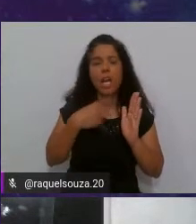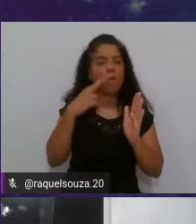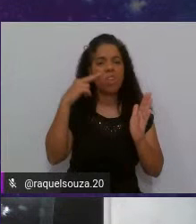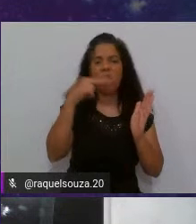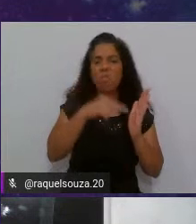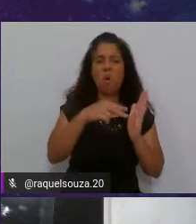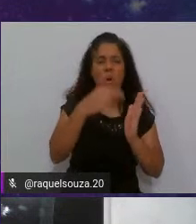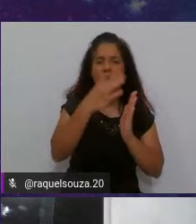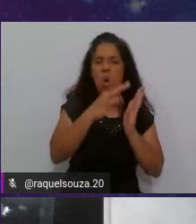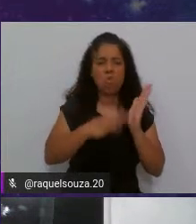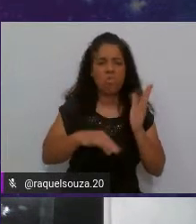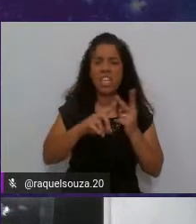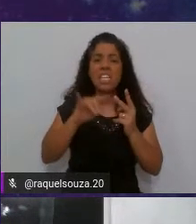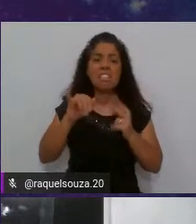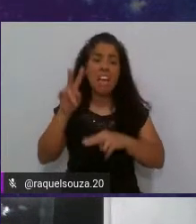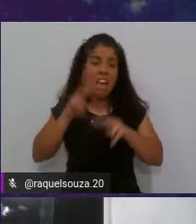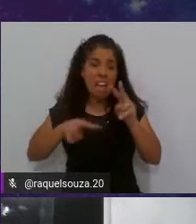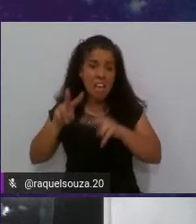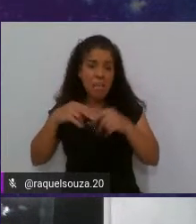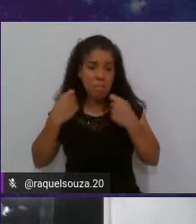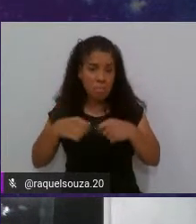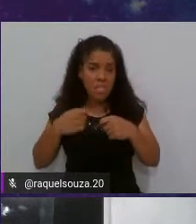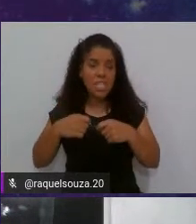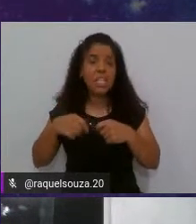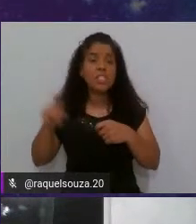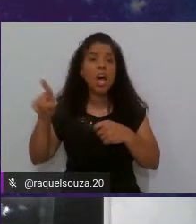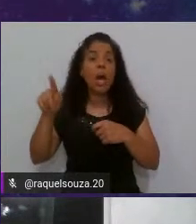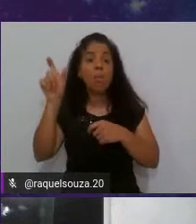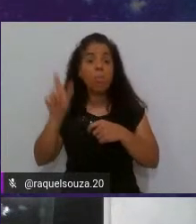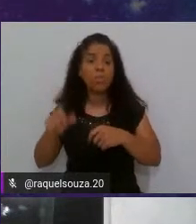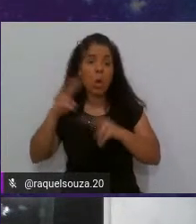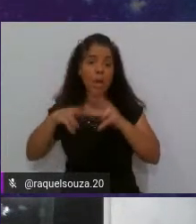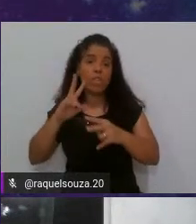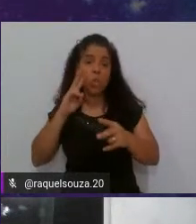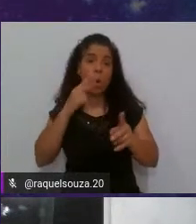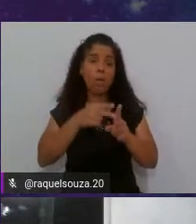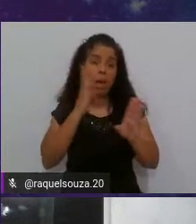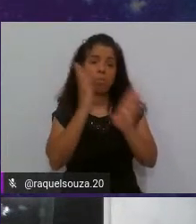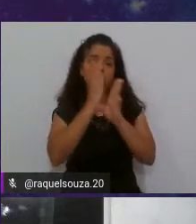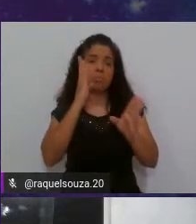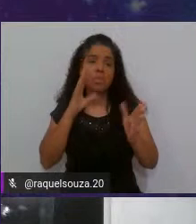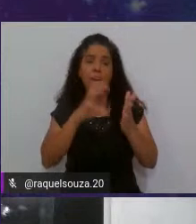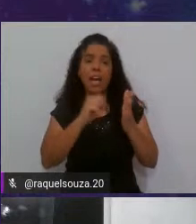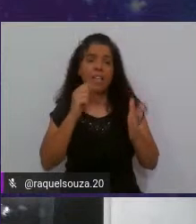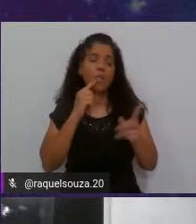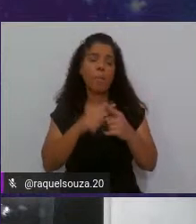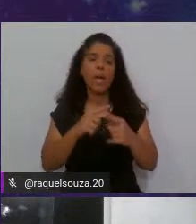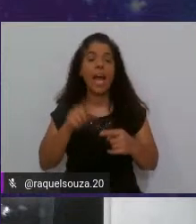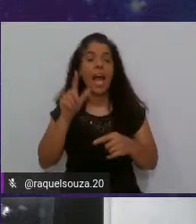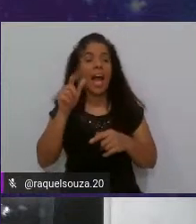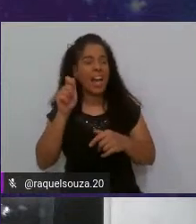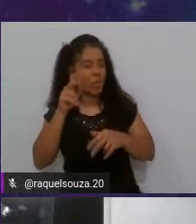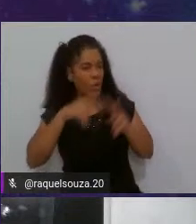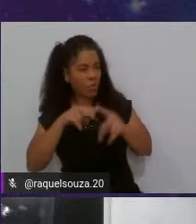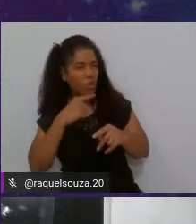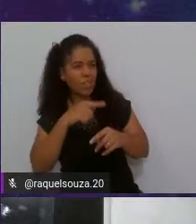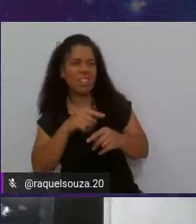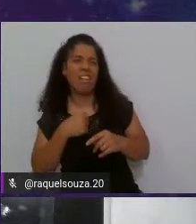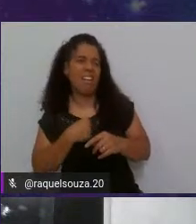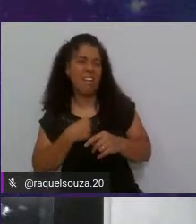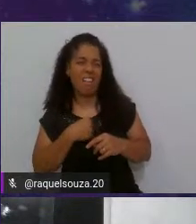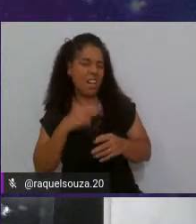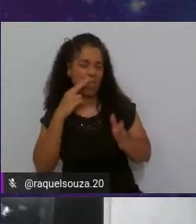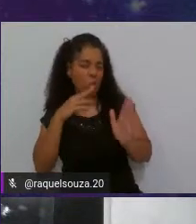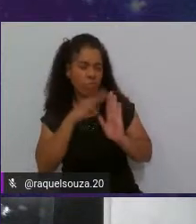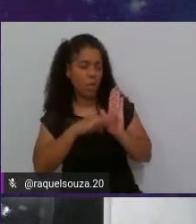porque o revisor, se tiver erro, o revisor vai pegar. E aí, o revisor pensa assim, eu não vou conferir essa lista porque eu